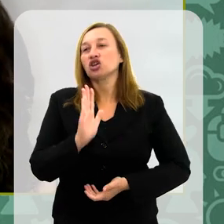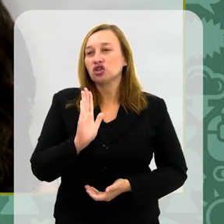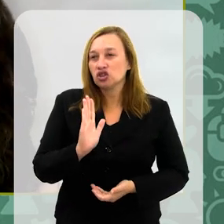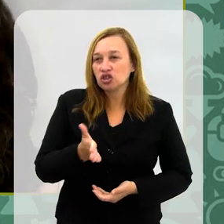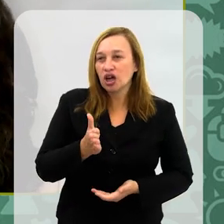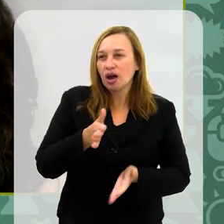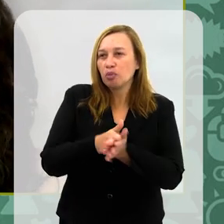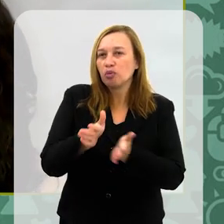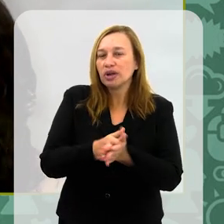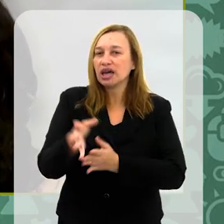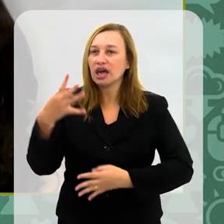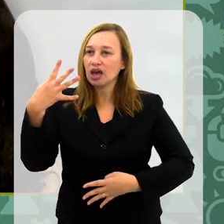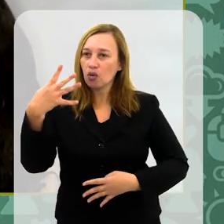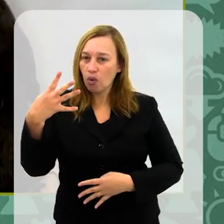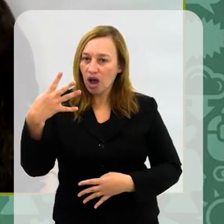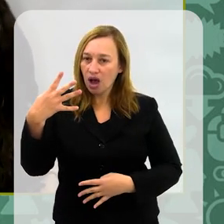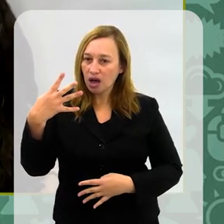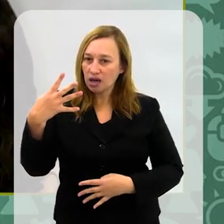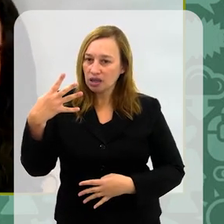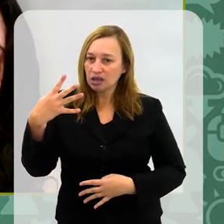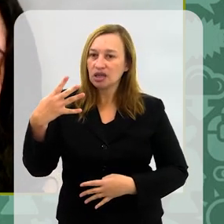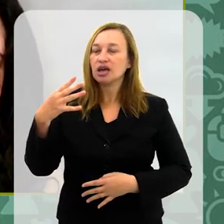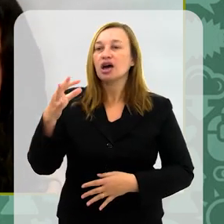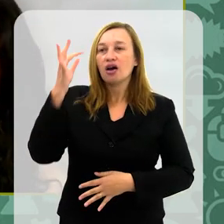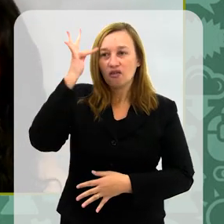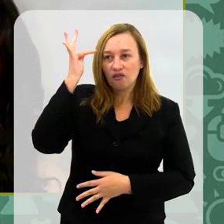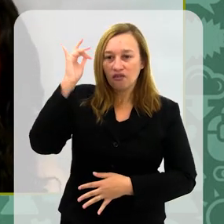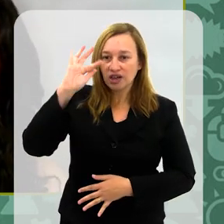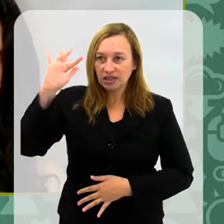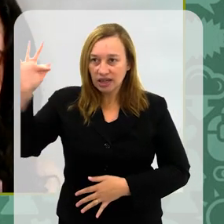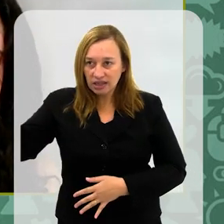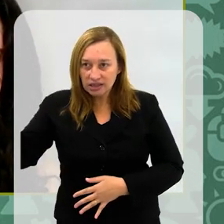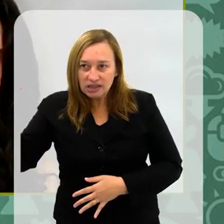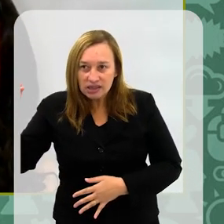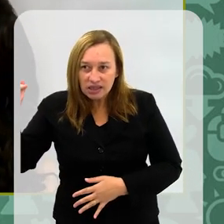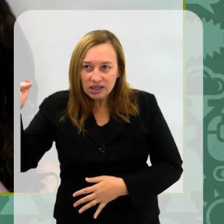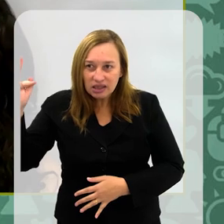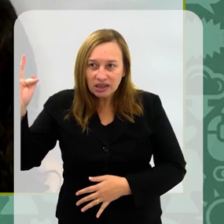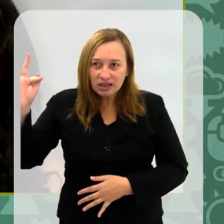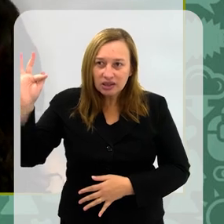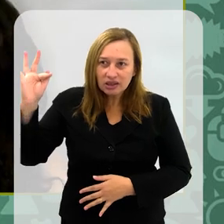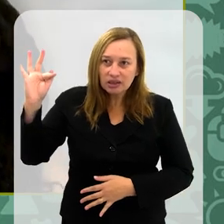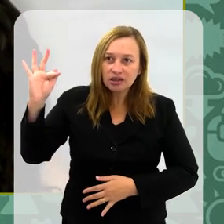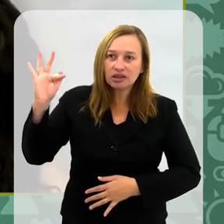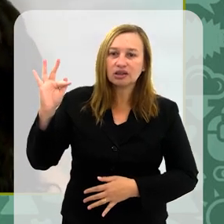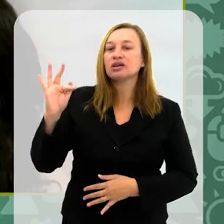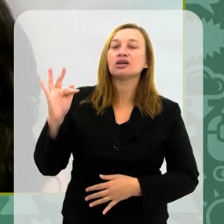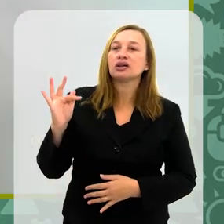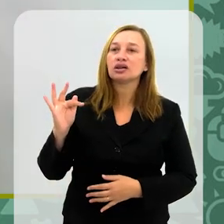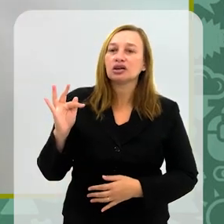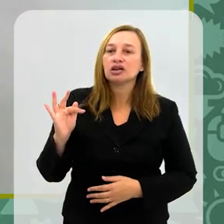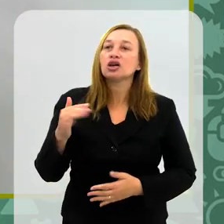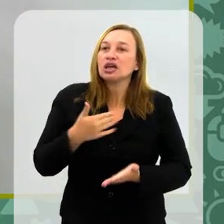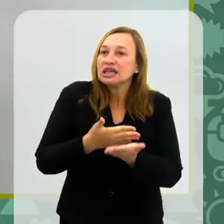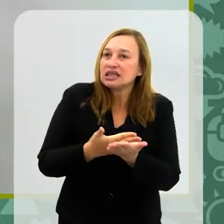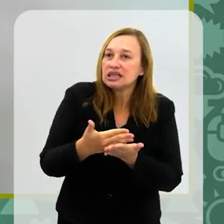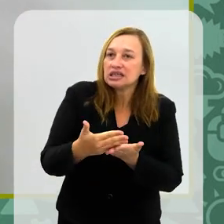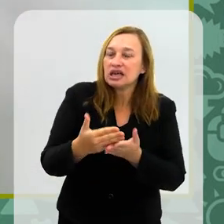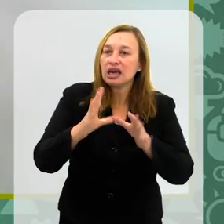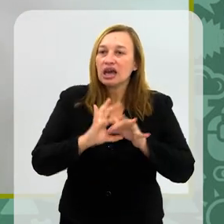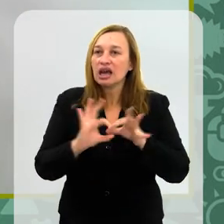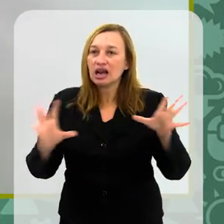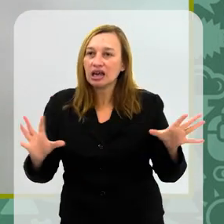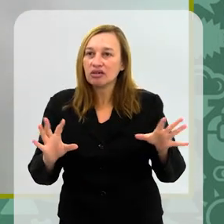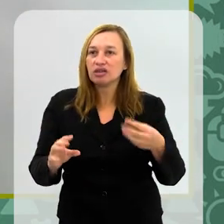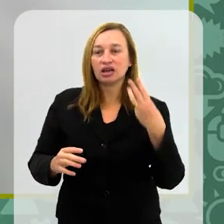Eu já publiquei quatro livros. sou autora de fantasia, tanto fantasia mais adulta quanto fantasia game adult. Como eu falei, eu comecei no